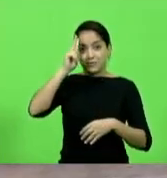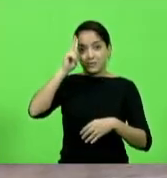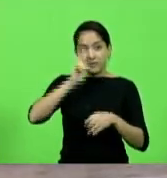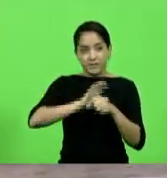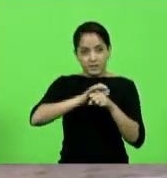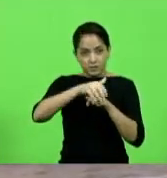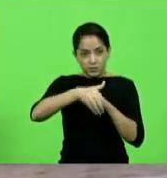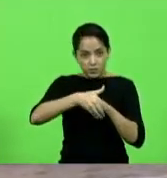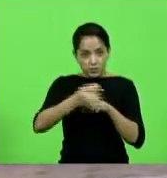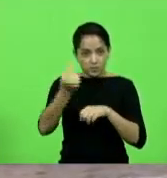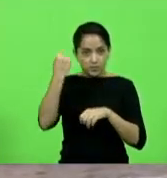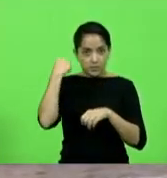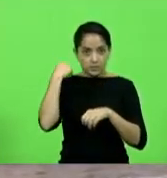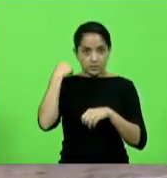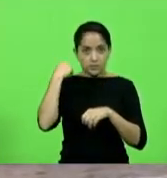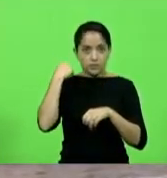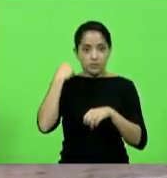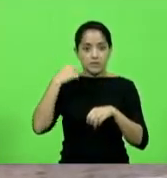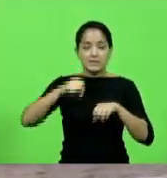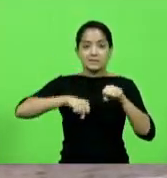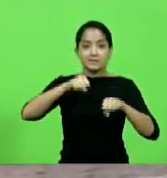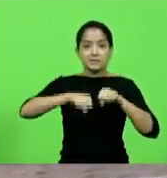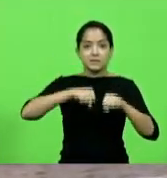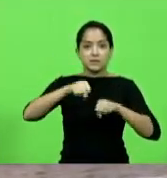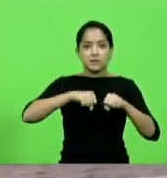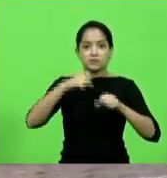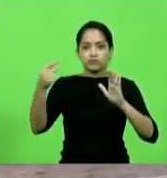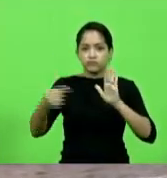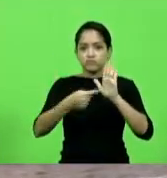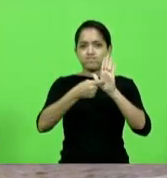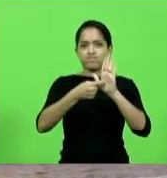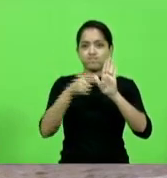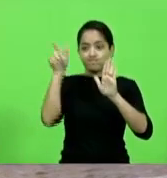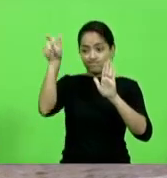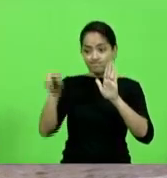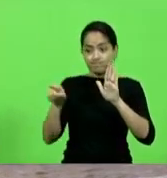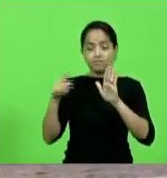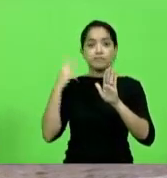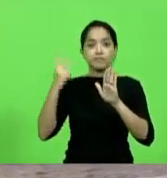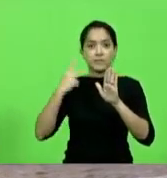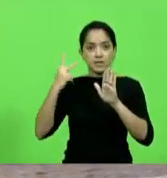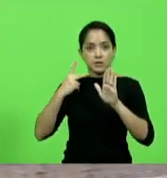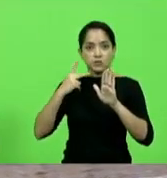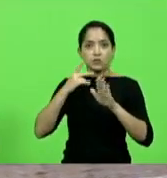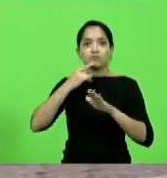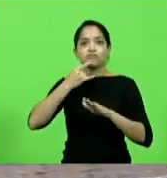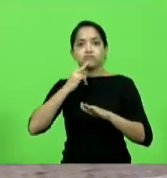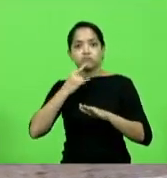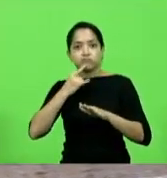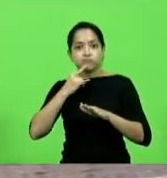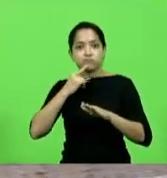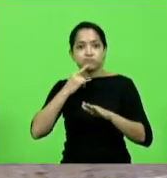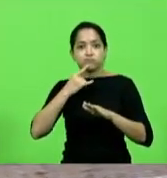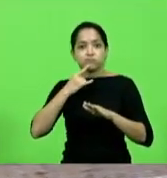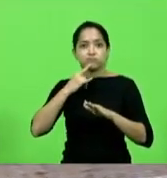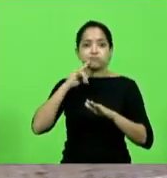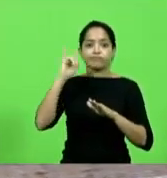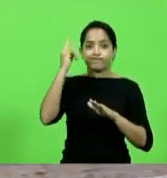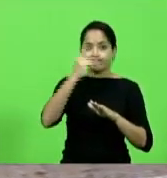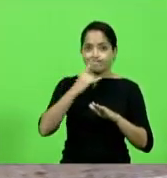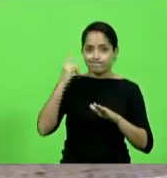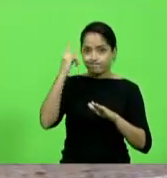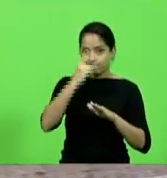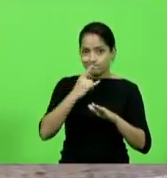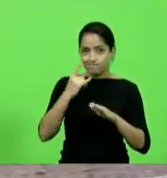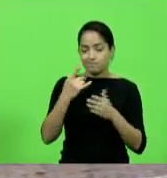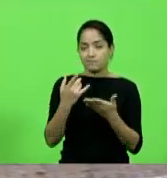ciclistas fizeram denúncias de que ela estava aparentemente embriagada e com um carro,